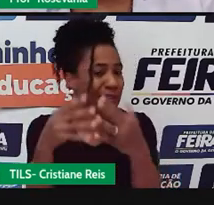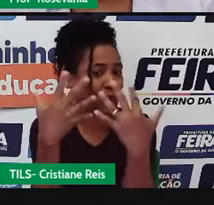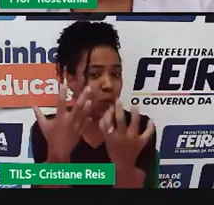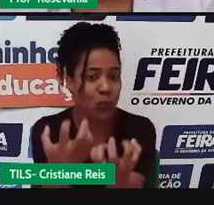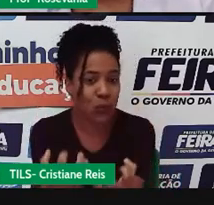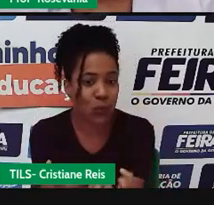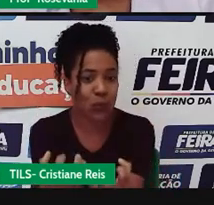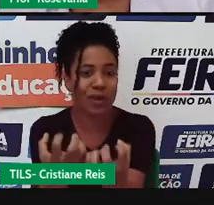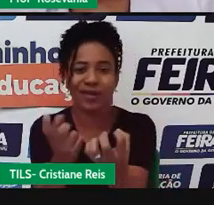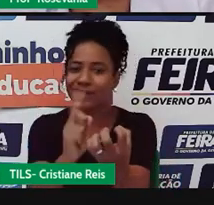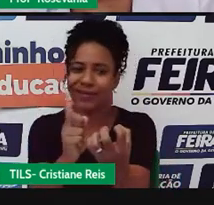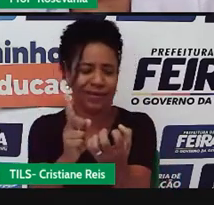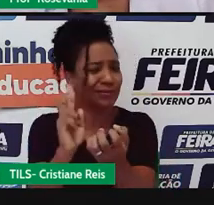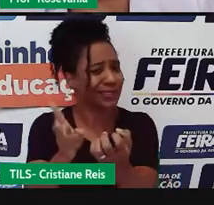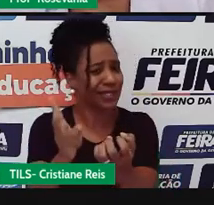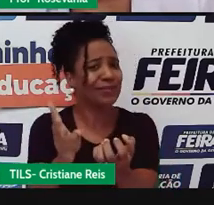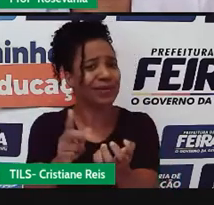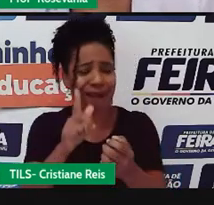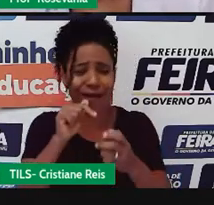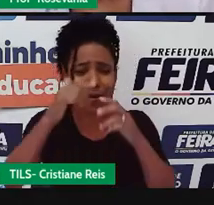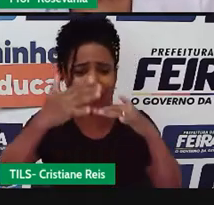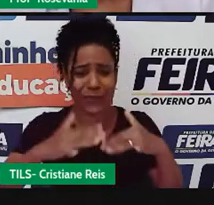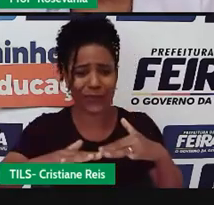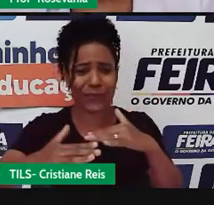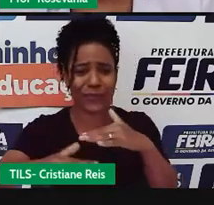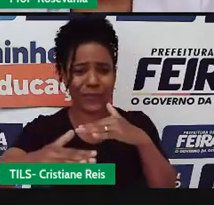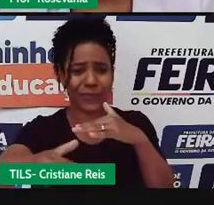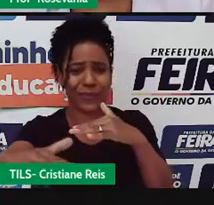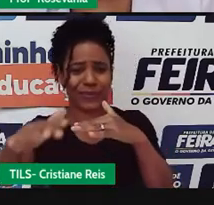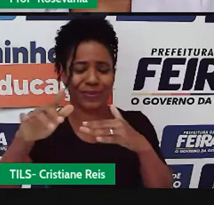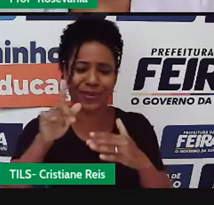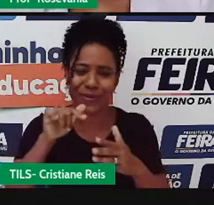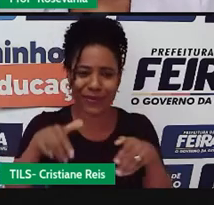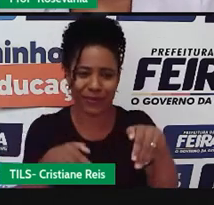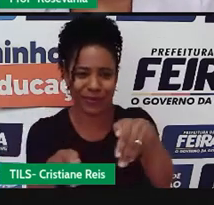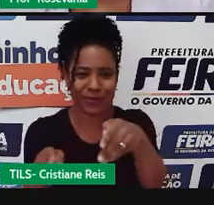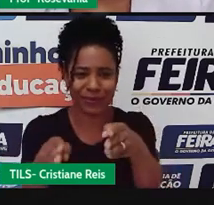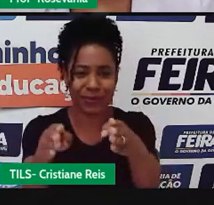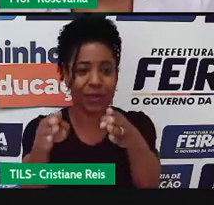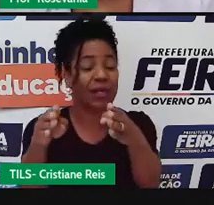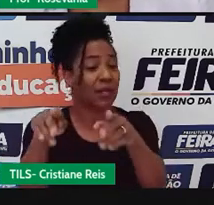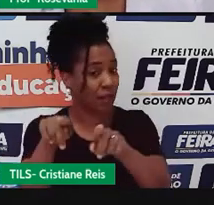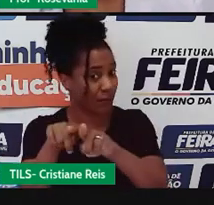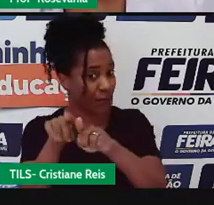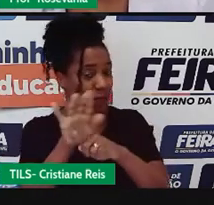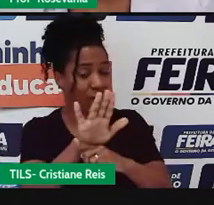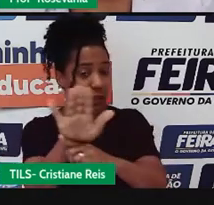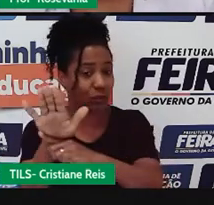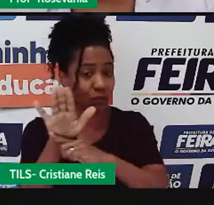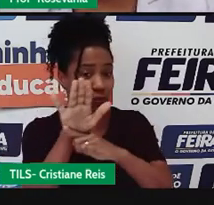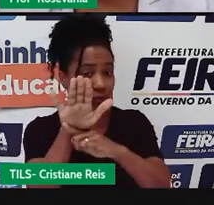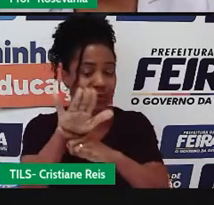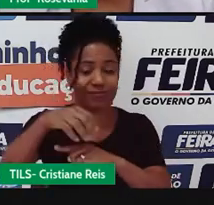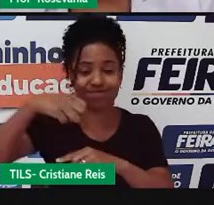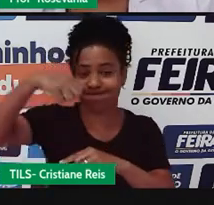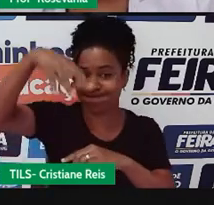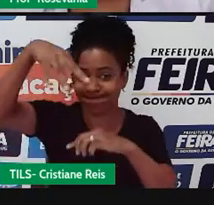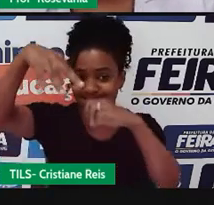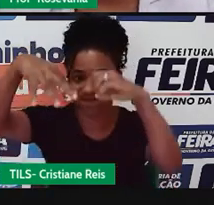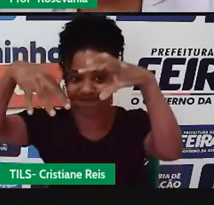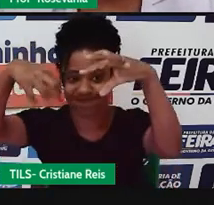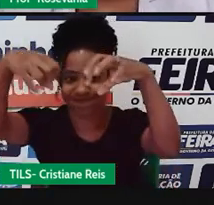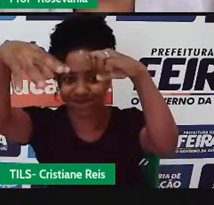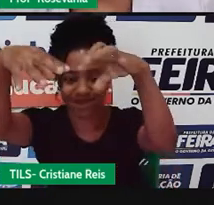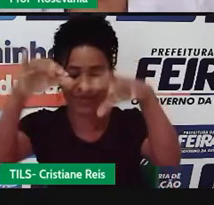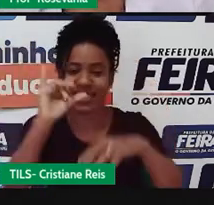tem, né, toda essa importância da geração de energia elétrica. Embora a gente não tenha uma distribuição muito, digamos